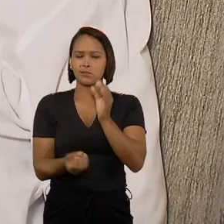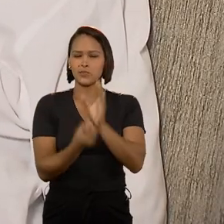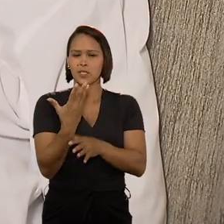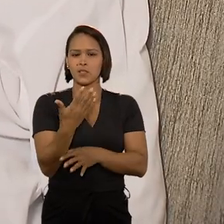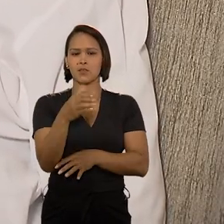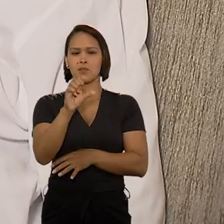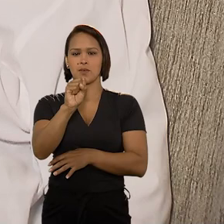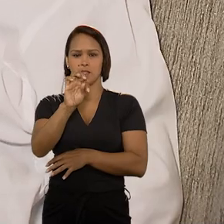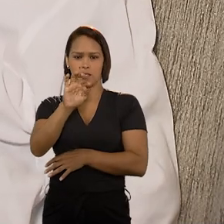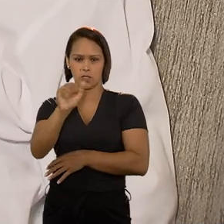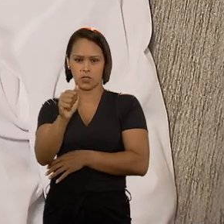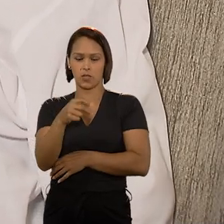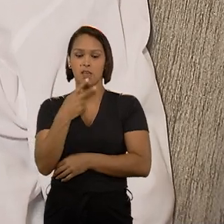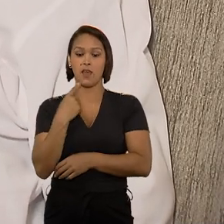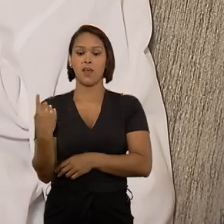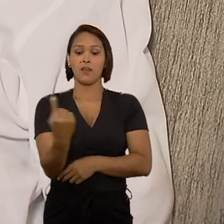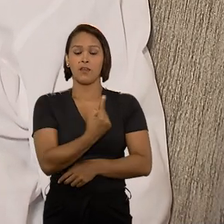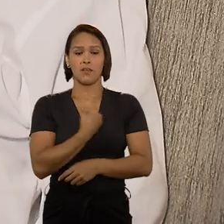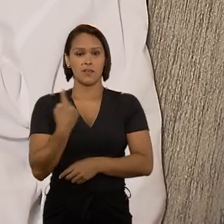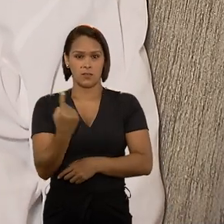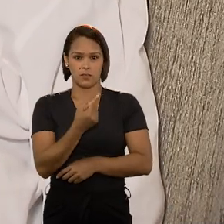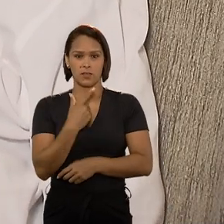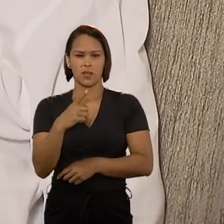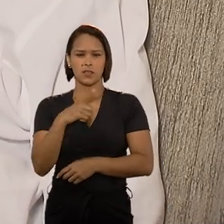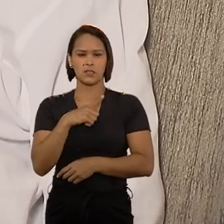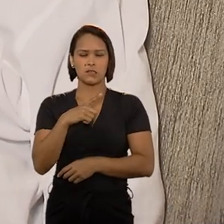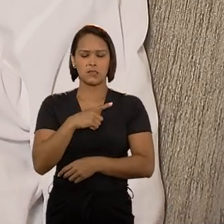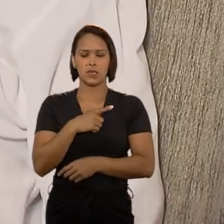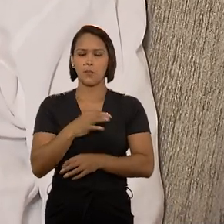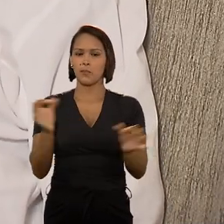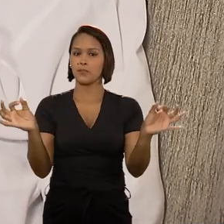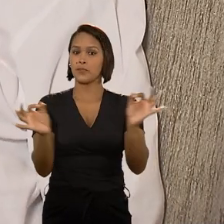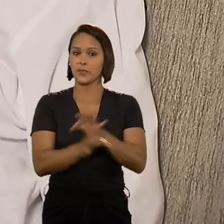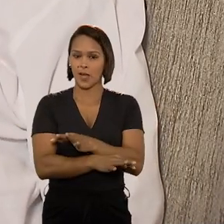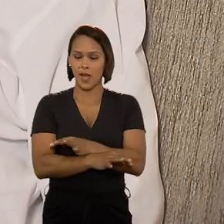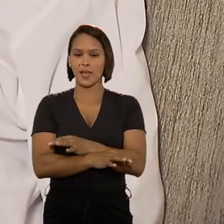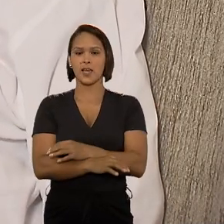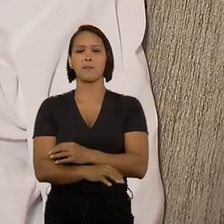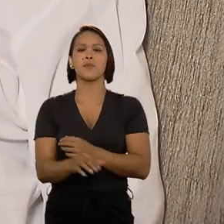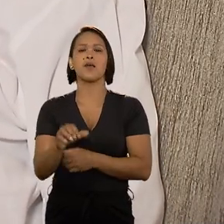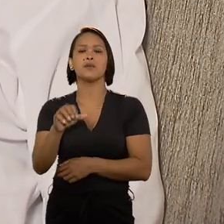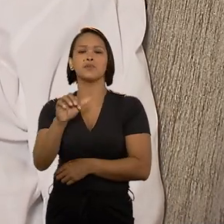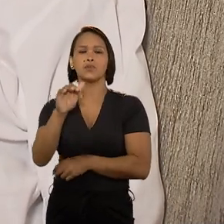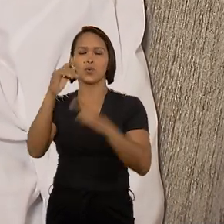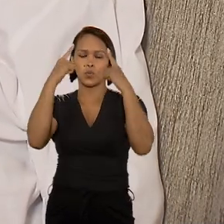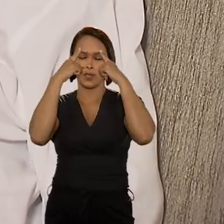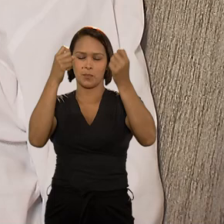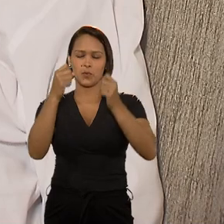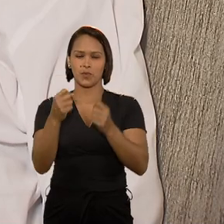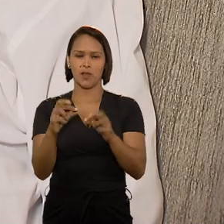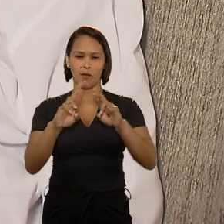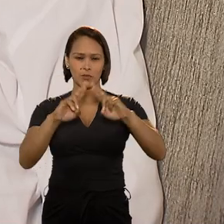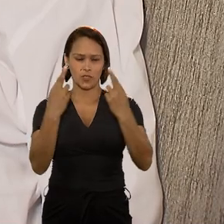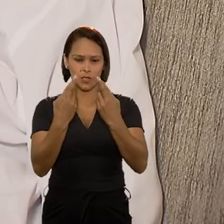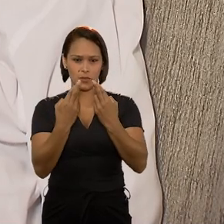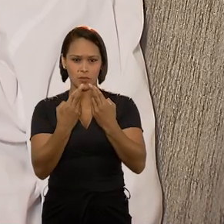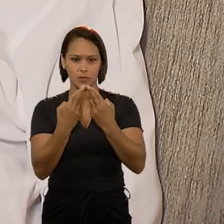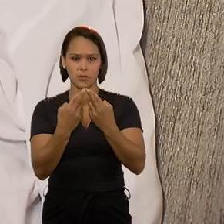o momento de criação do STJ. Nós teríamos, extinguiríamos o Tribunal Federal de Recursos